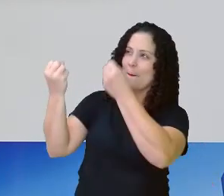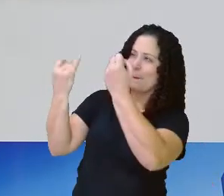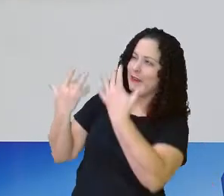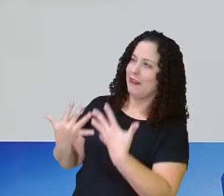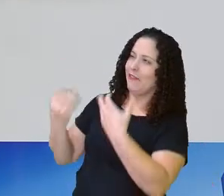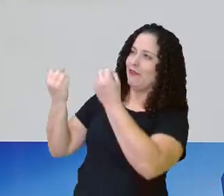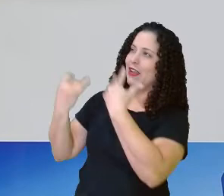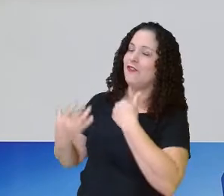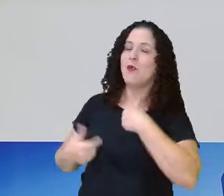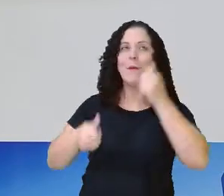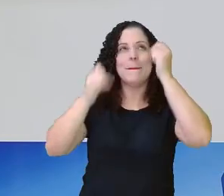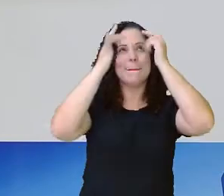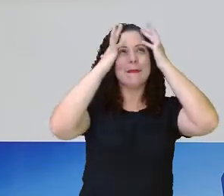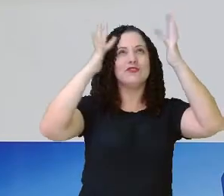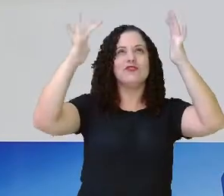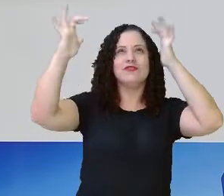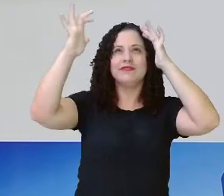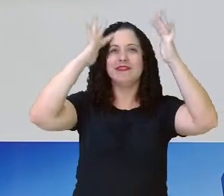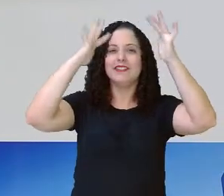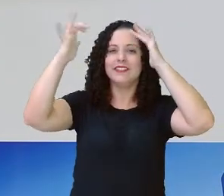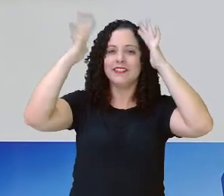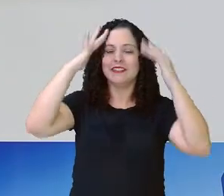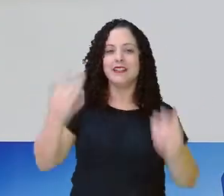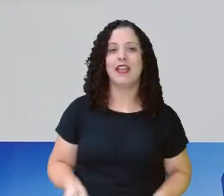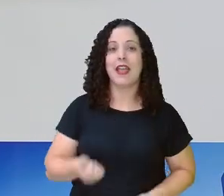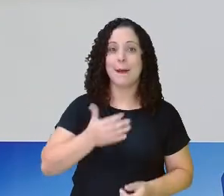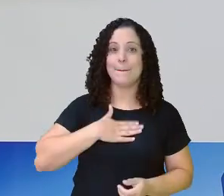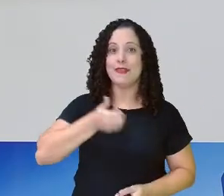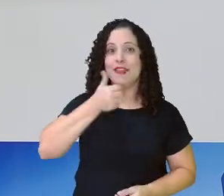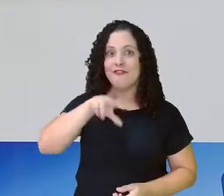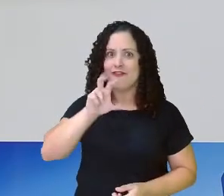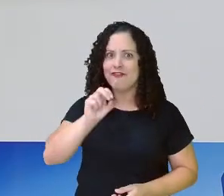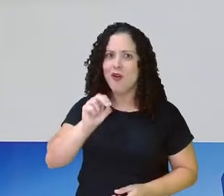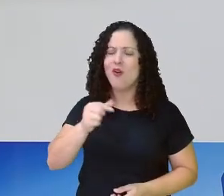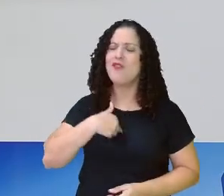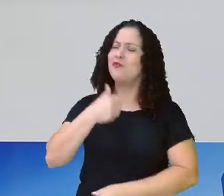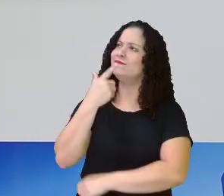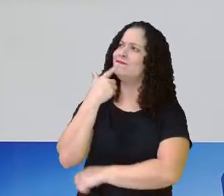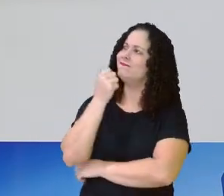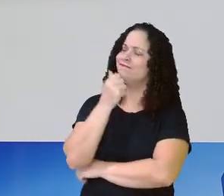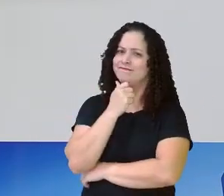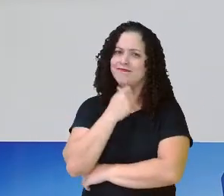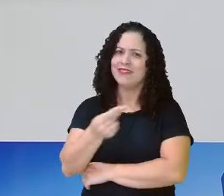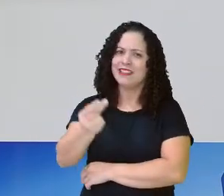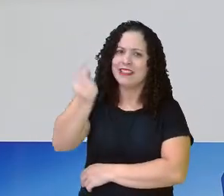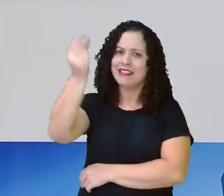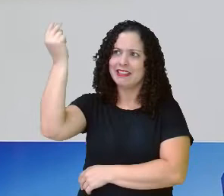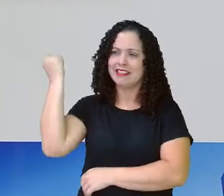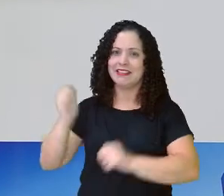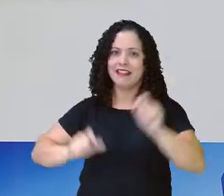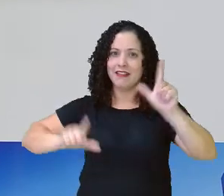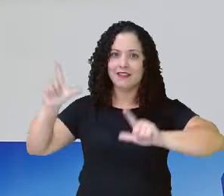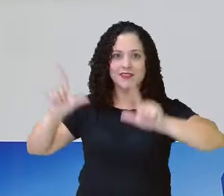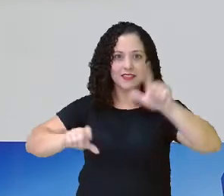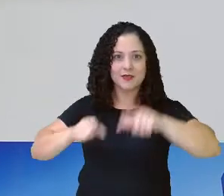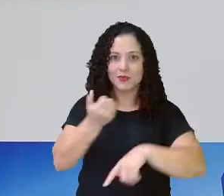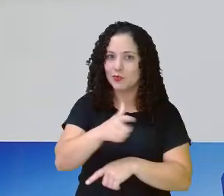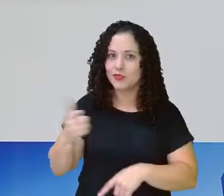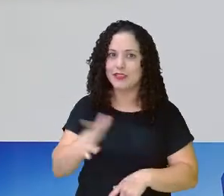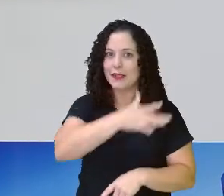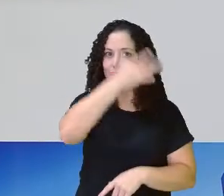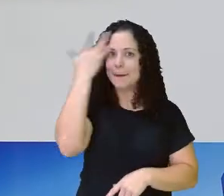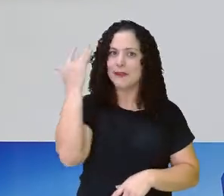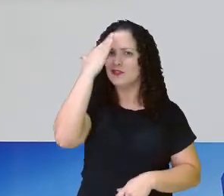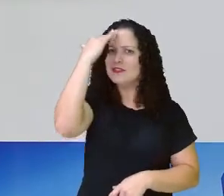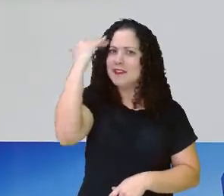minha avó que cresceu na década de 40, quando eu ficava imaginando, numa época que não tinha televisão, em que as pessoas sabiam